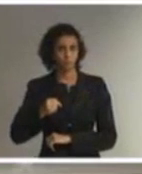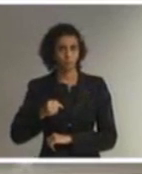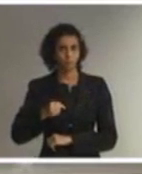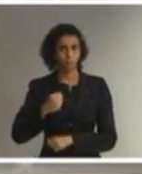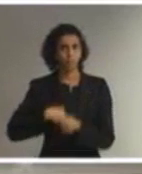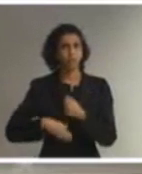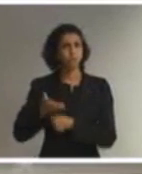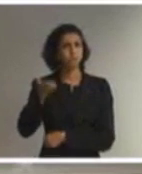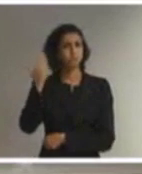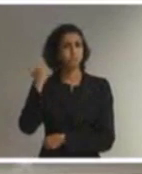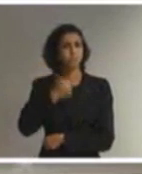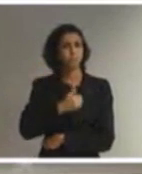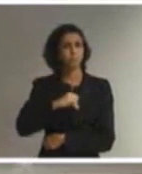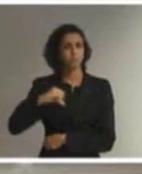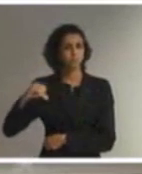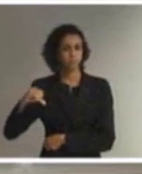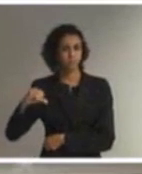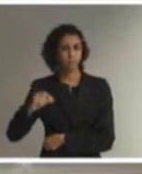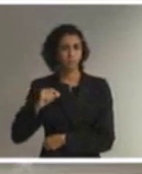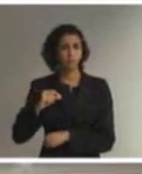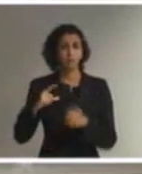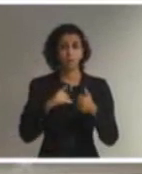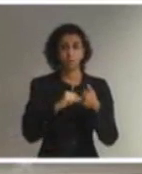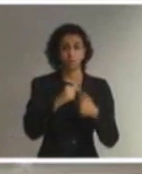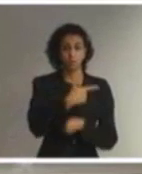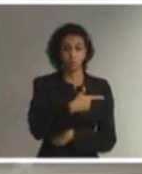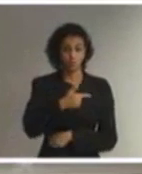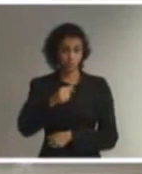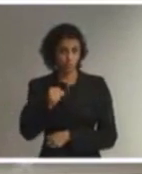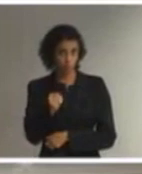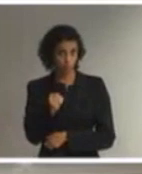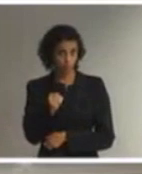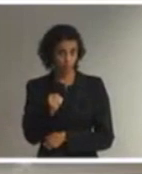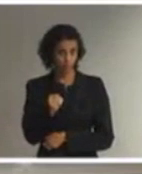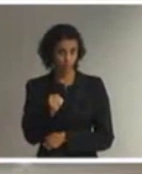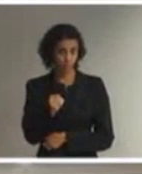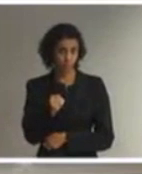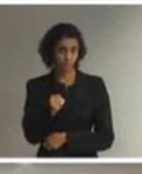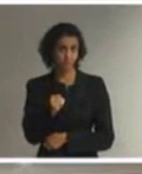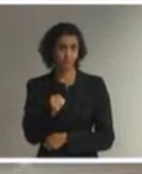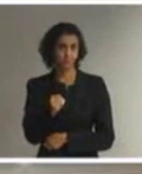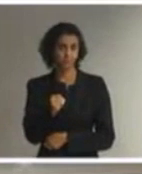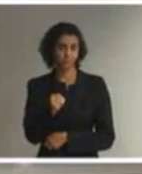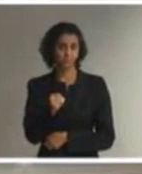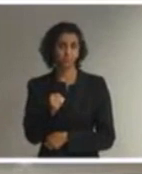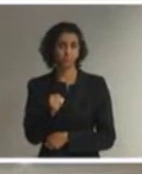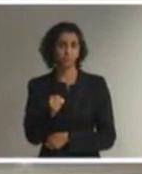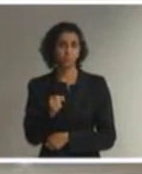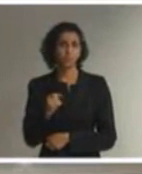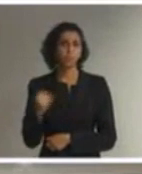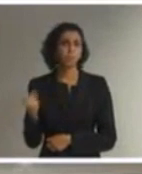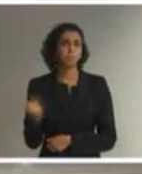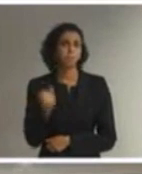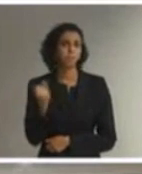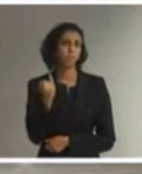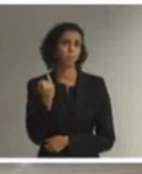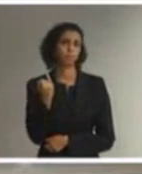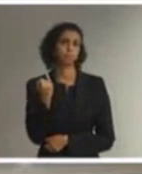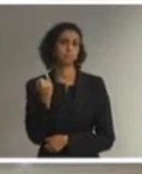que traceja lá no artigo 28 a importância e a